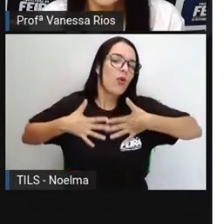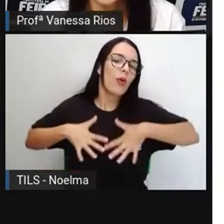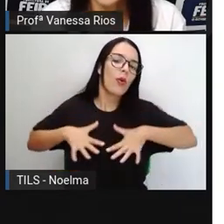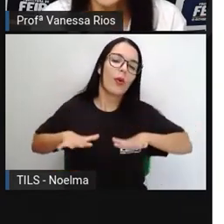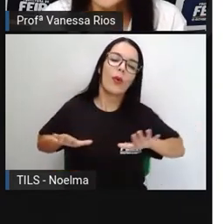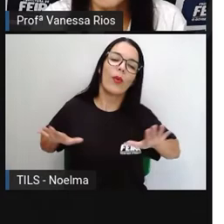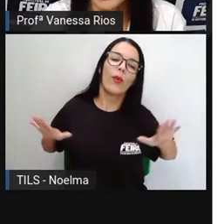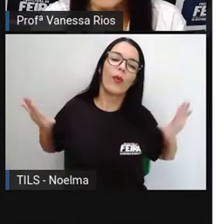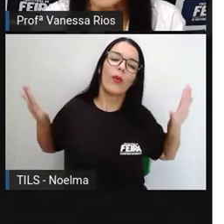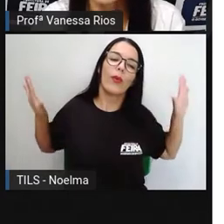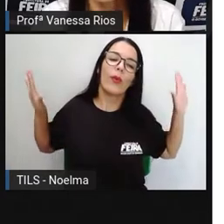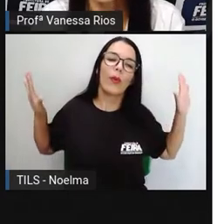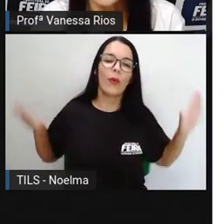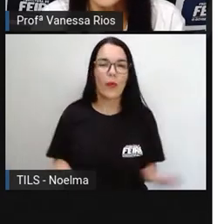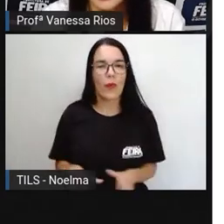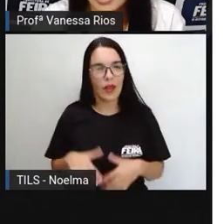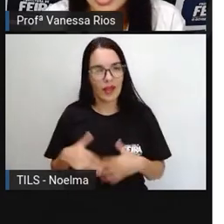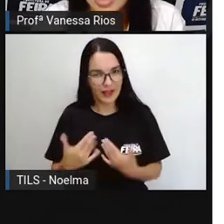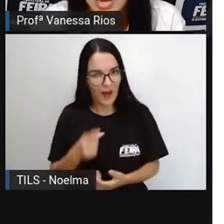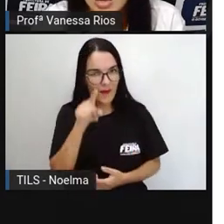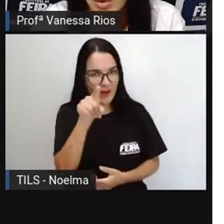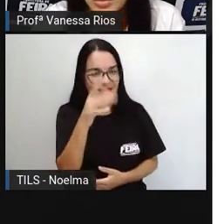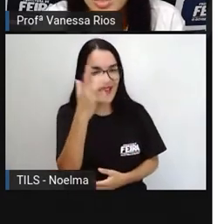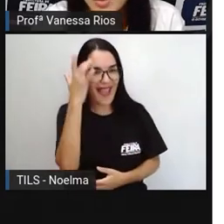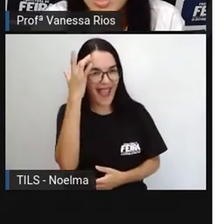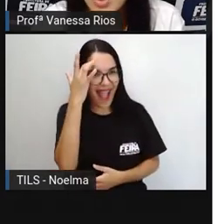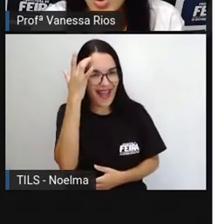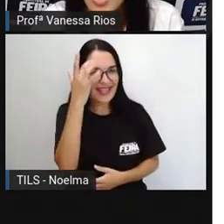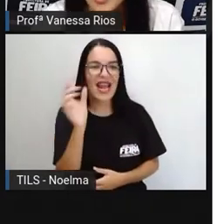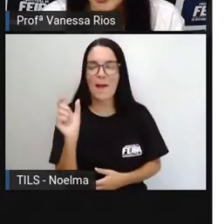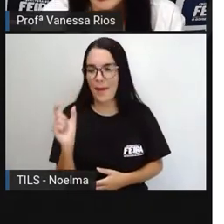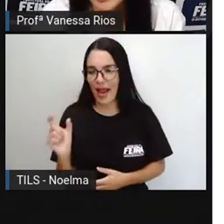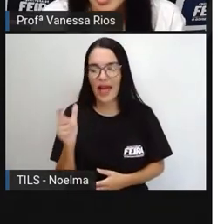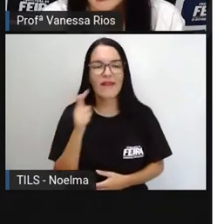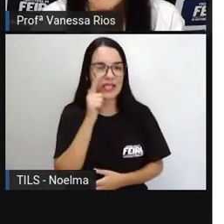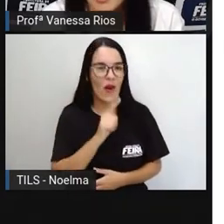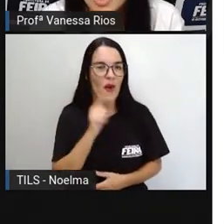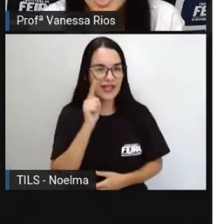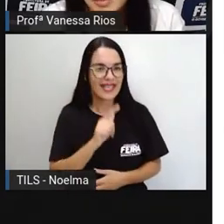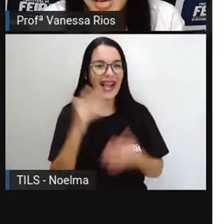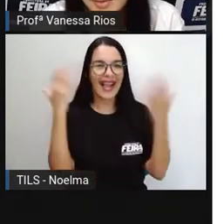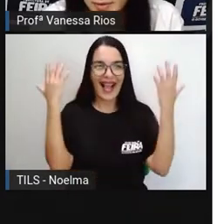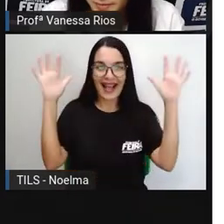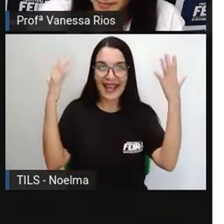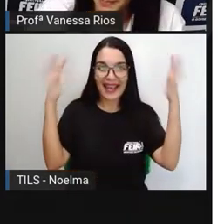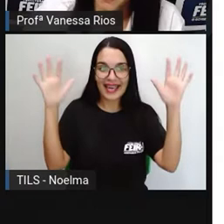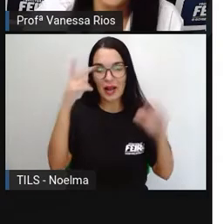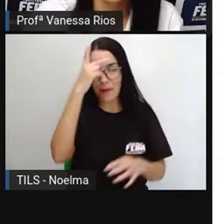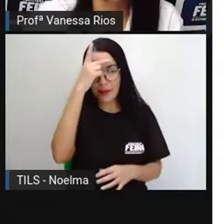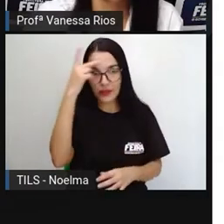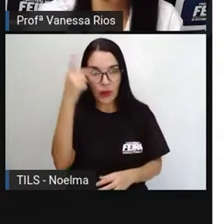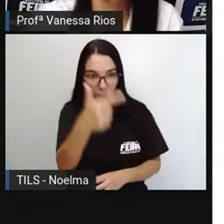Vocês acham aí que as palavras conseguem alegrar outras pessoas ou até você mesmo?